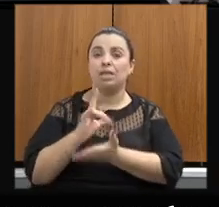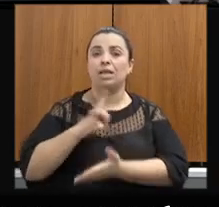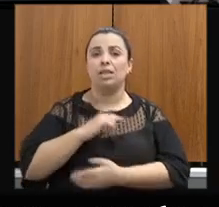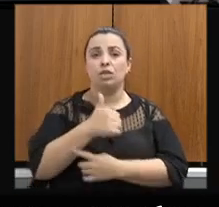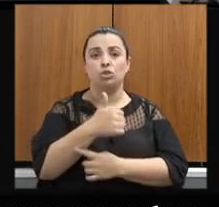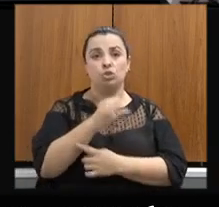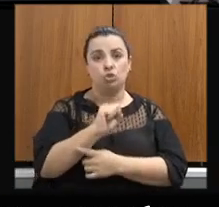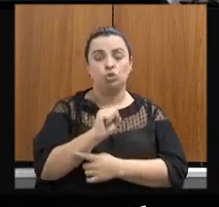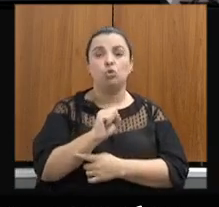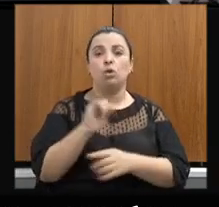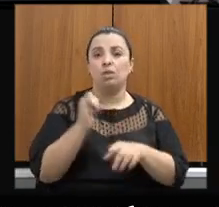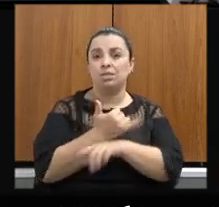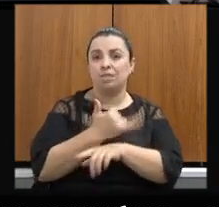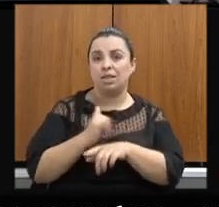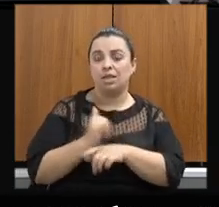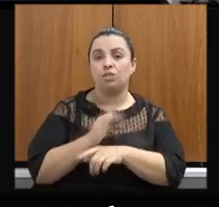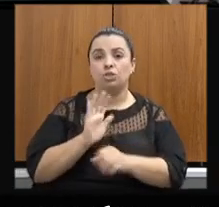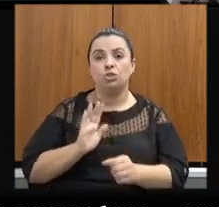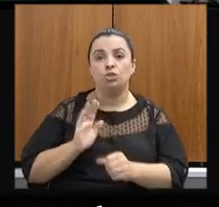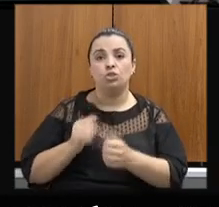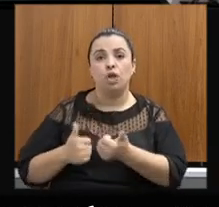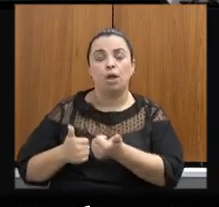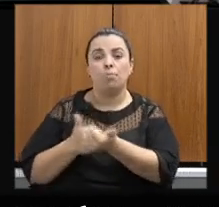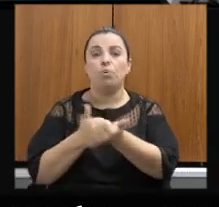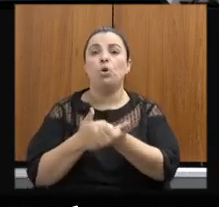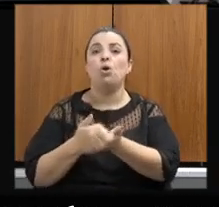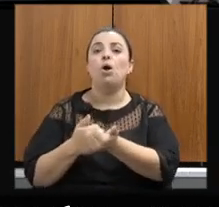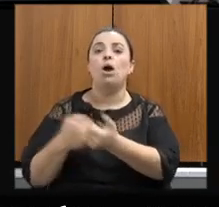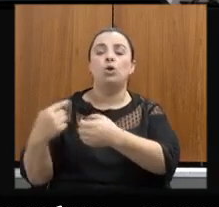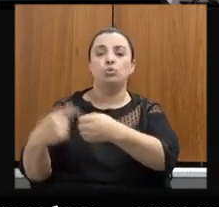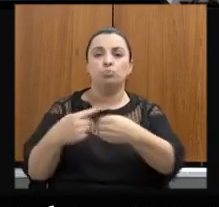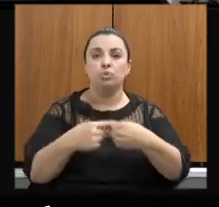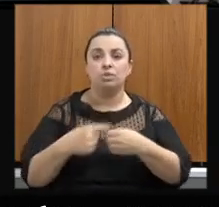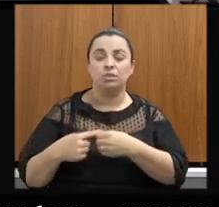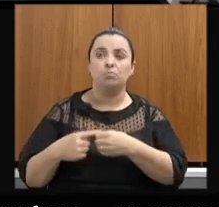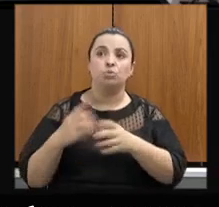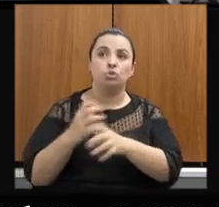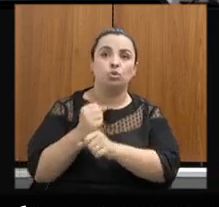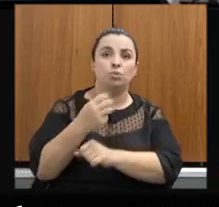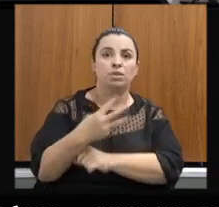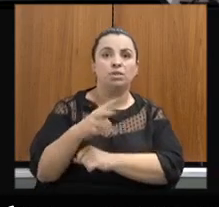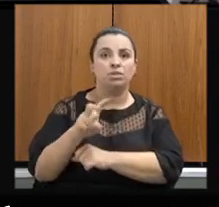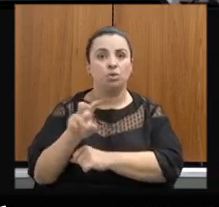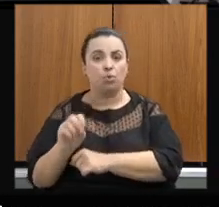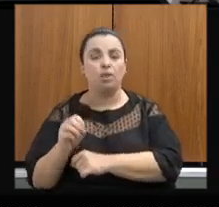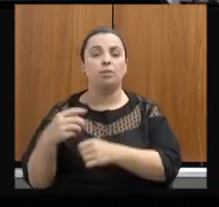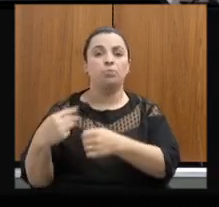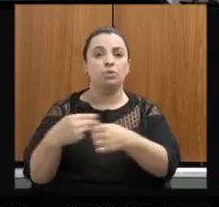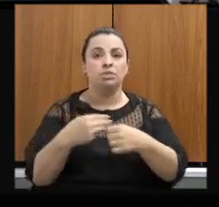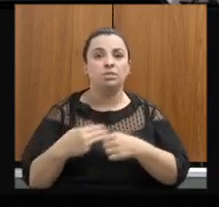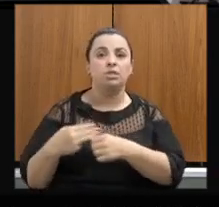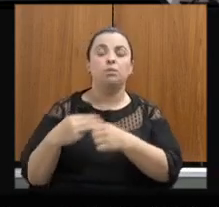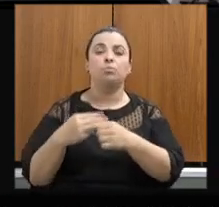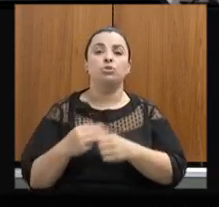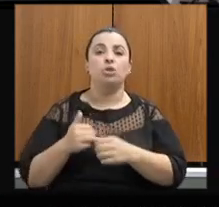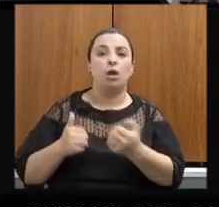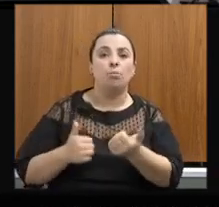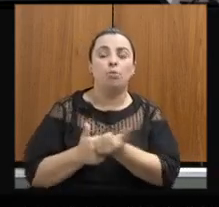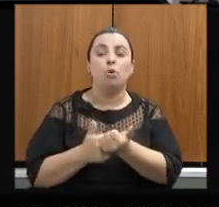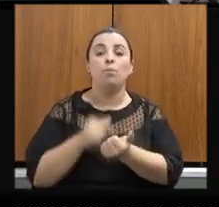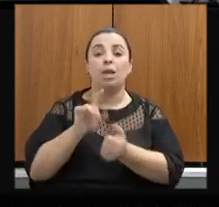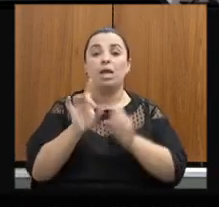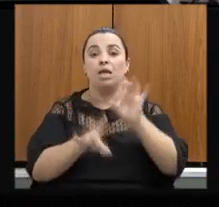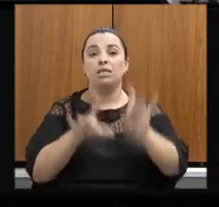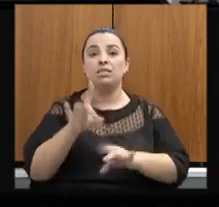apoio aos municípios, 350 municípios abrangidos para apoio técnico na gestão de resíduos sólidos urbanos,